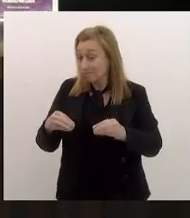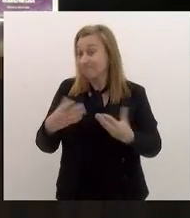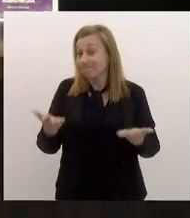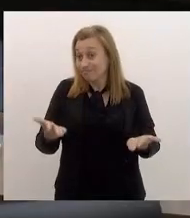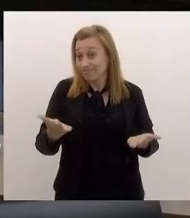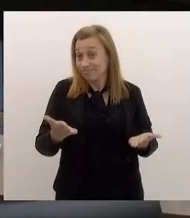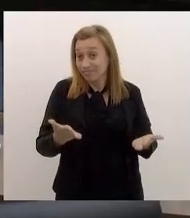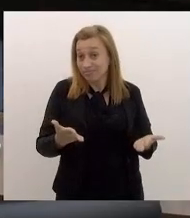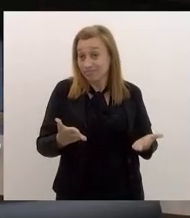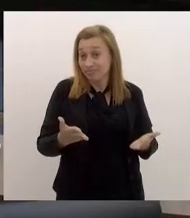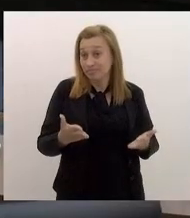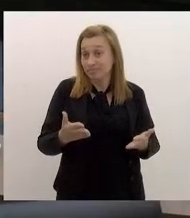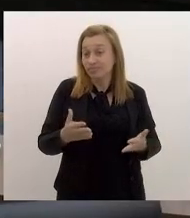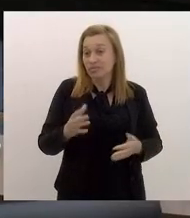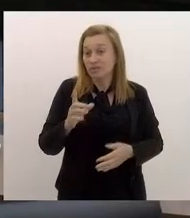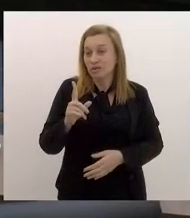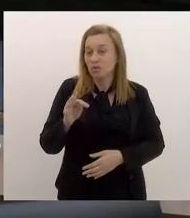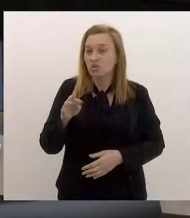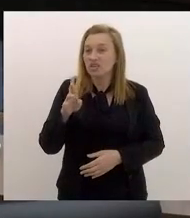Vai aglutinar mesmo?